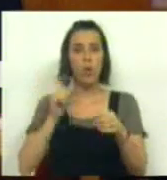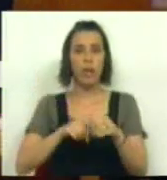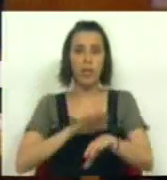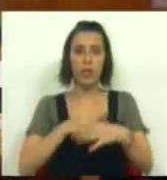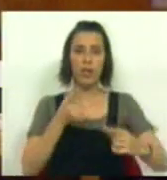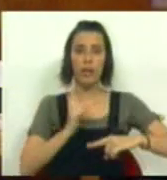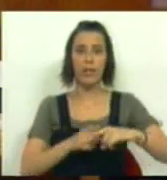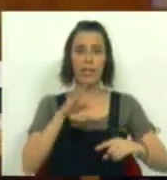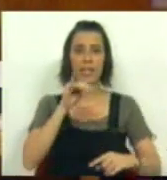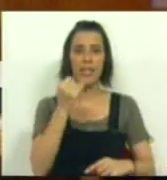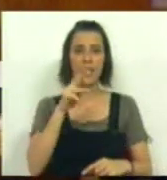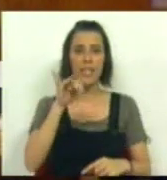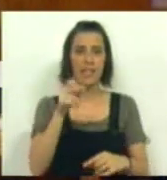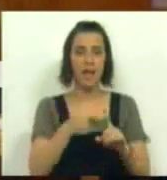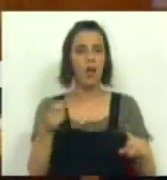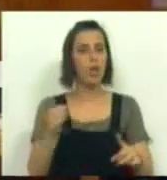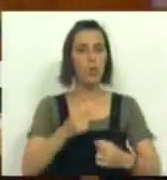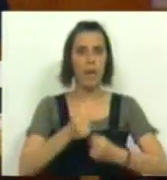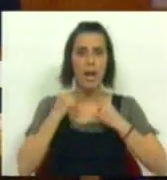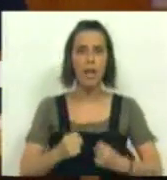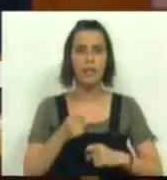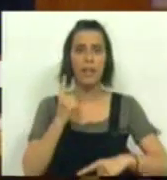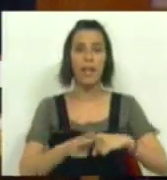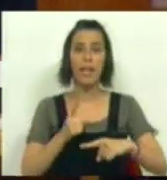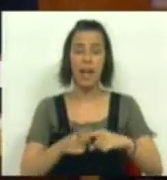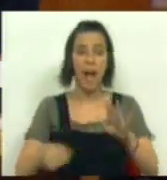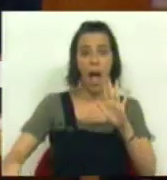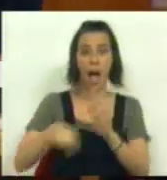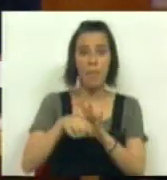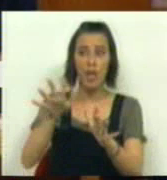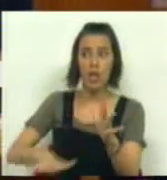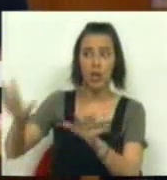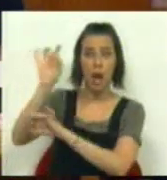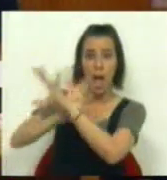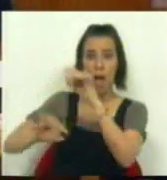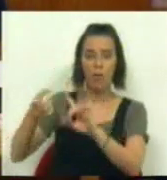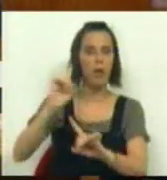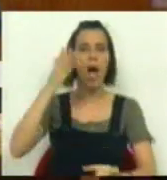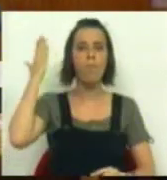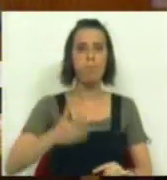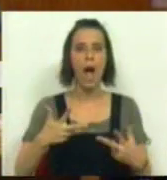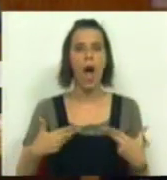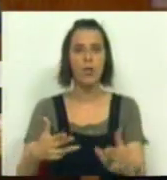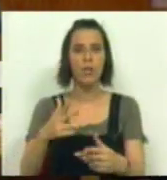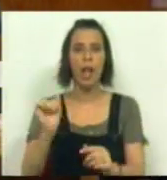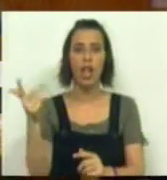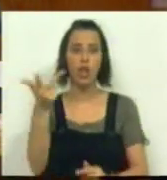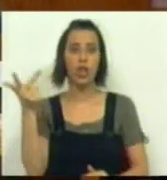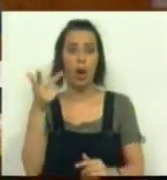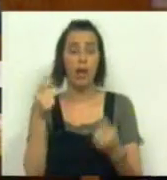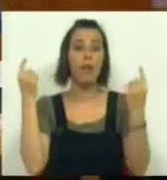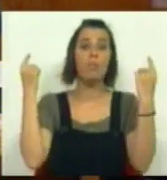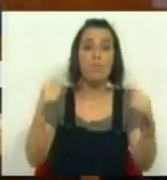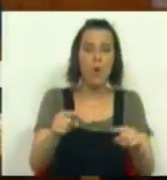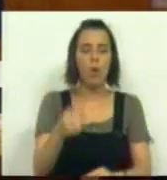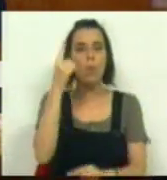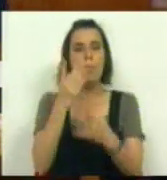de esquerda grega, Sirisa, não é a resistência grega que está a ameaçar a zona euro, mas a austeridade da troika. Só há